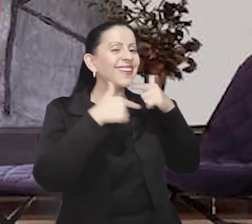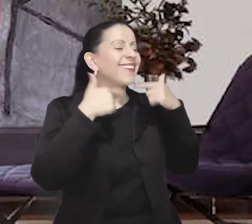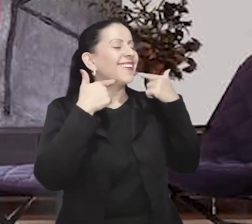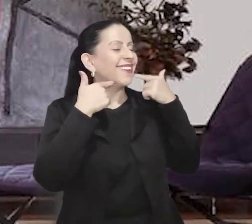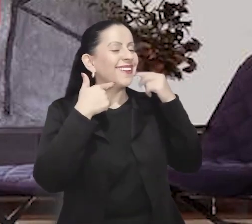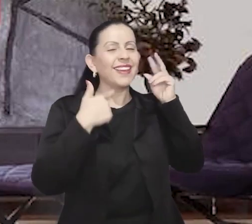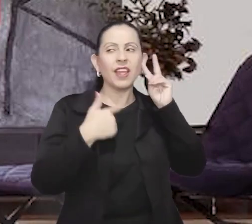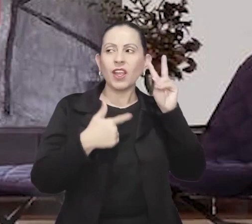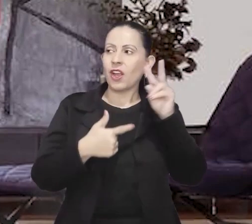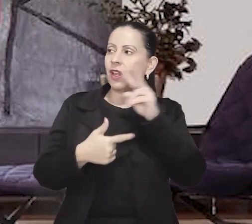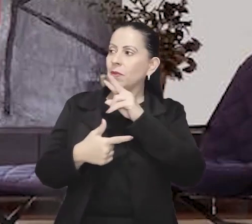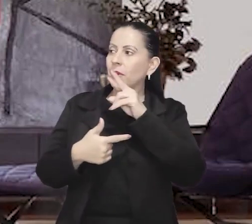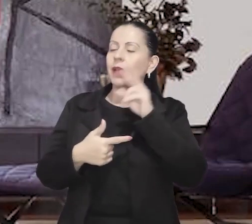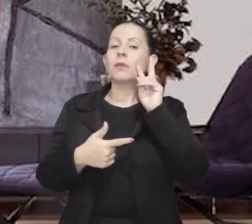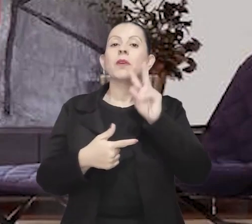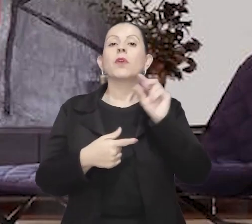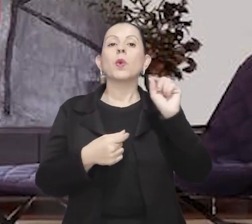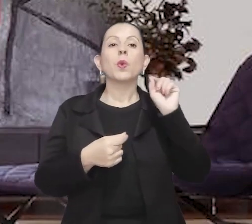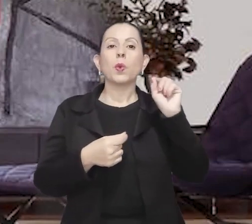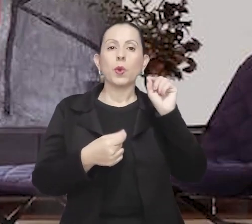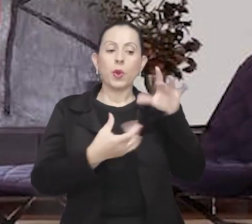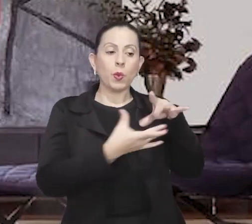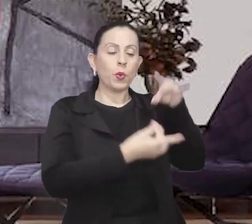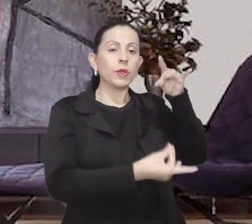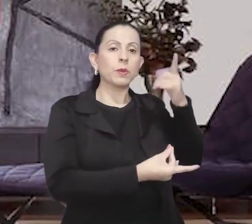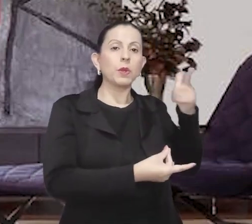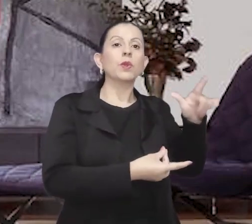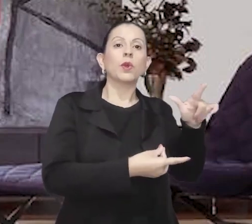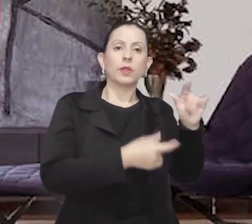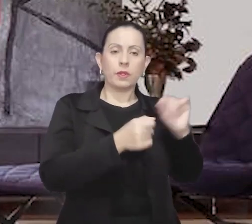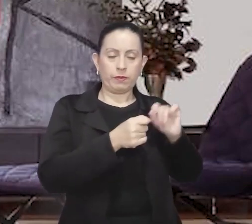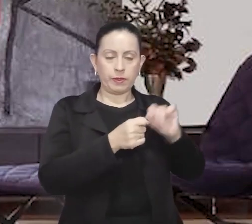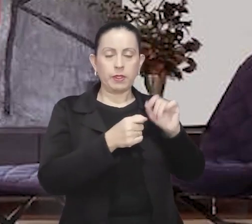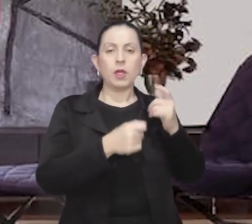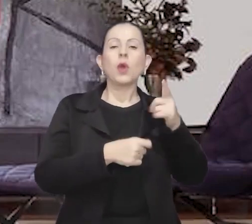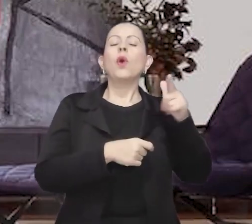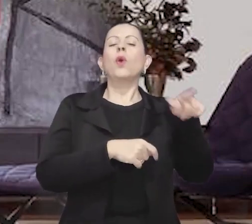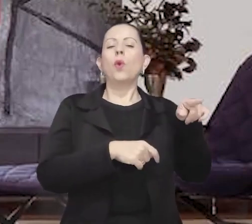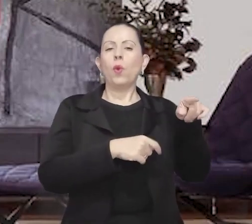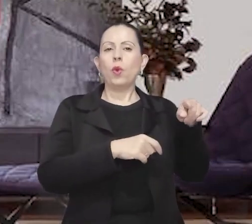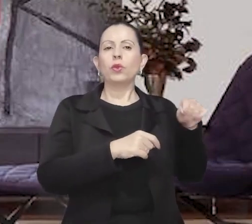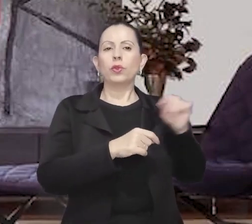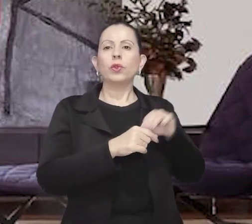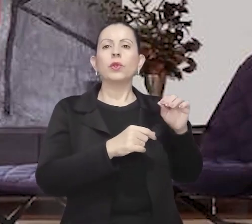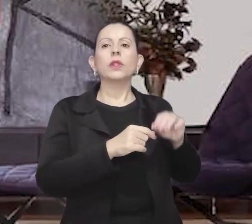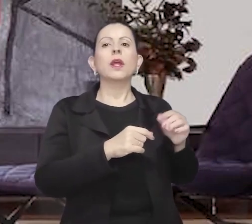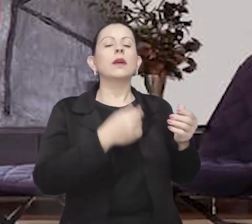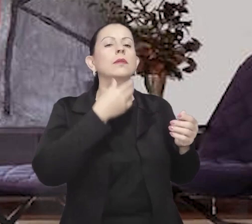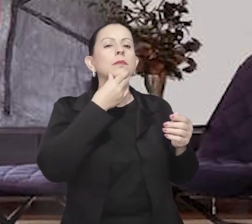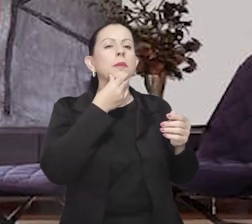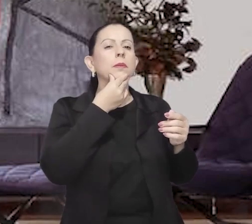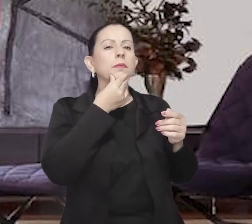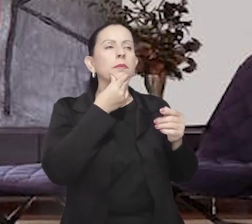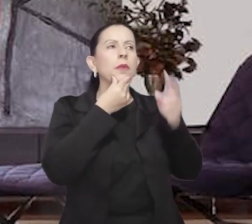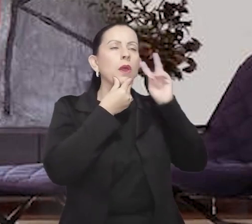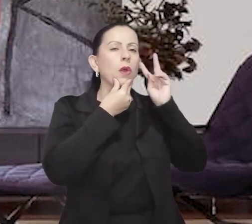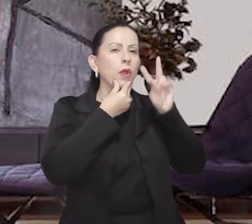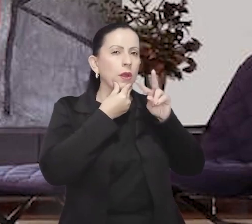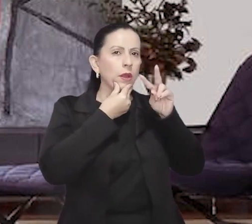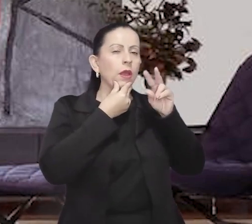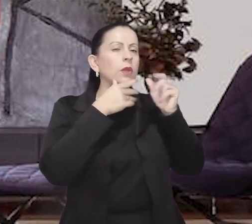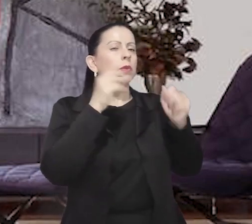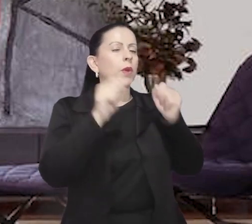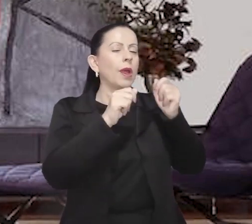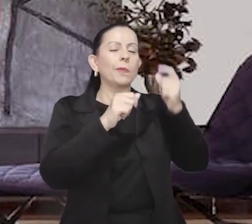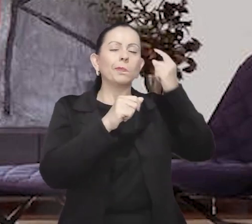fazendo. O outro ser espiritual está com uma mão no queixo, olhando para o carro, pensativo. Ele percebe que